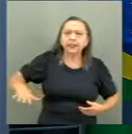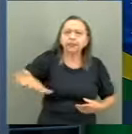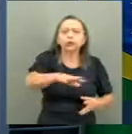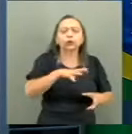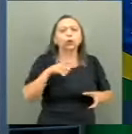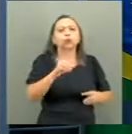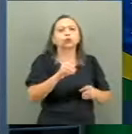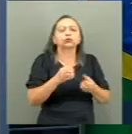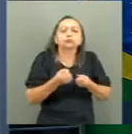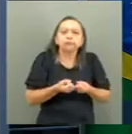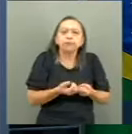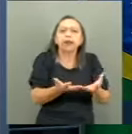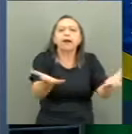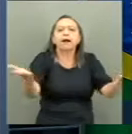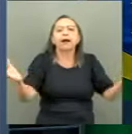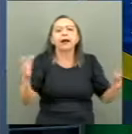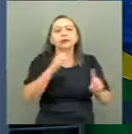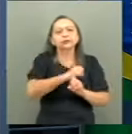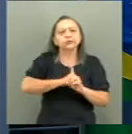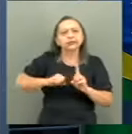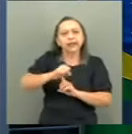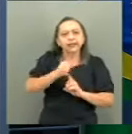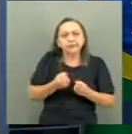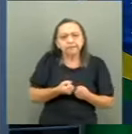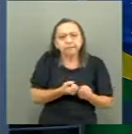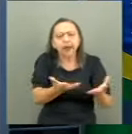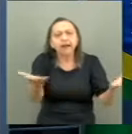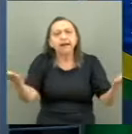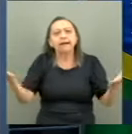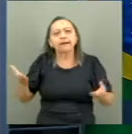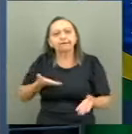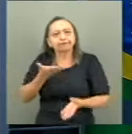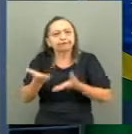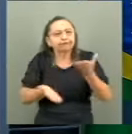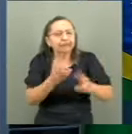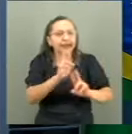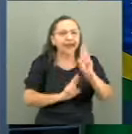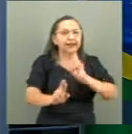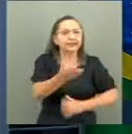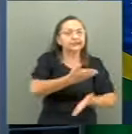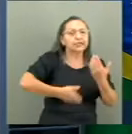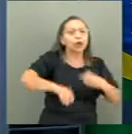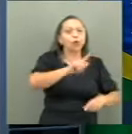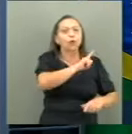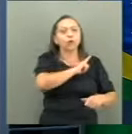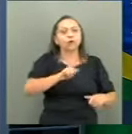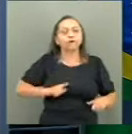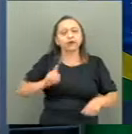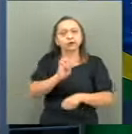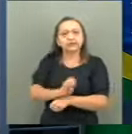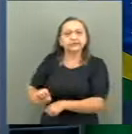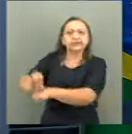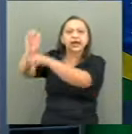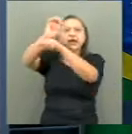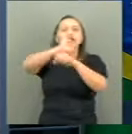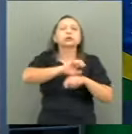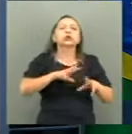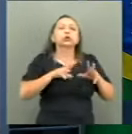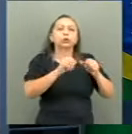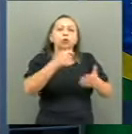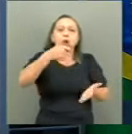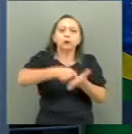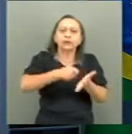Semeando a sociedade, acarinhando a relação de governos e Estado e suas obrigações